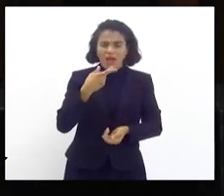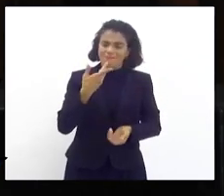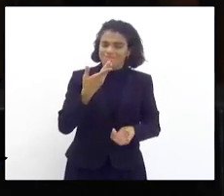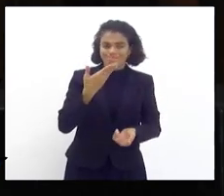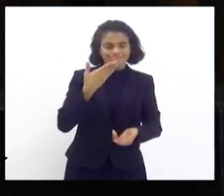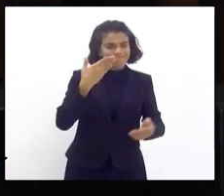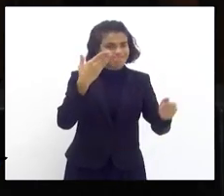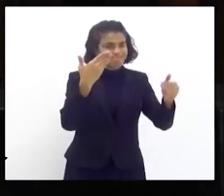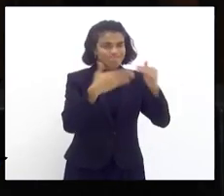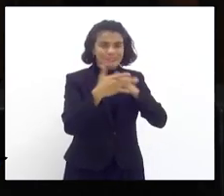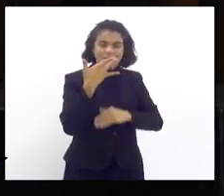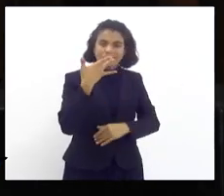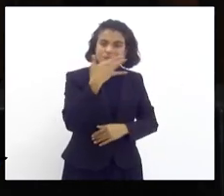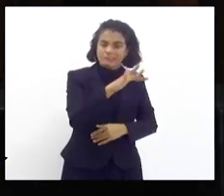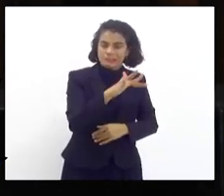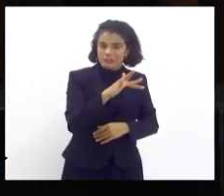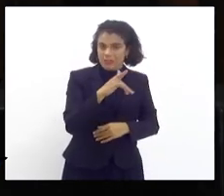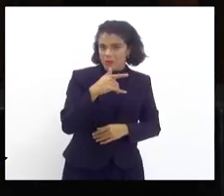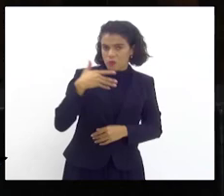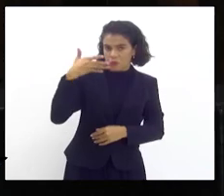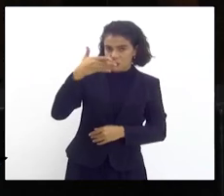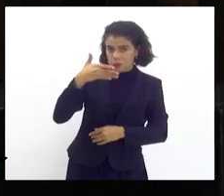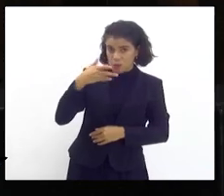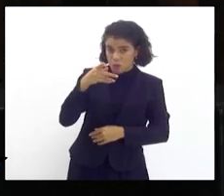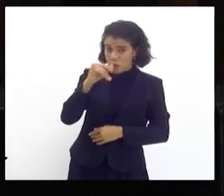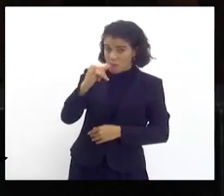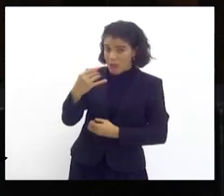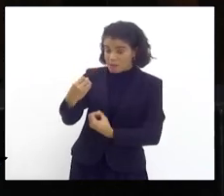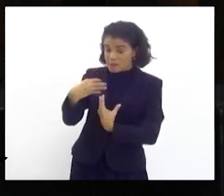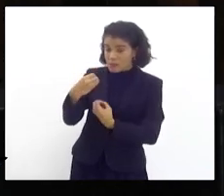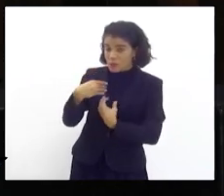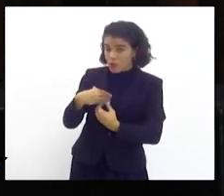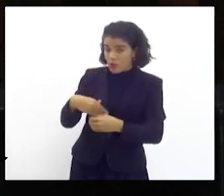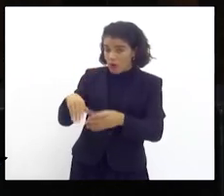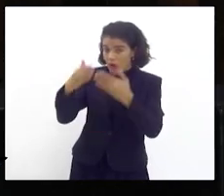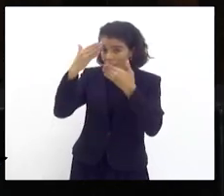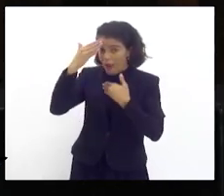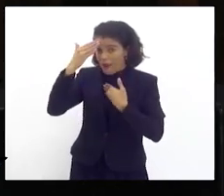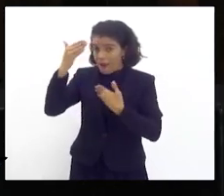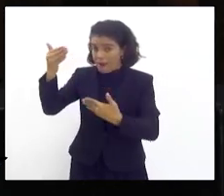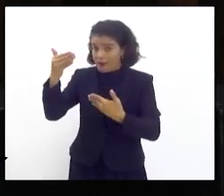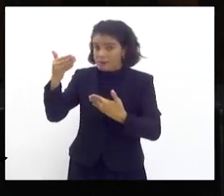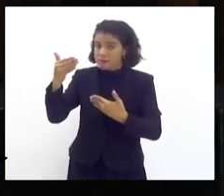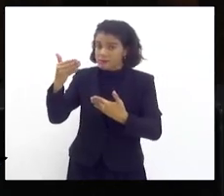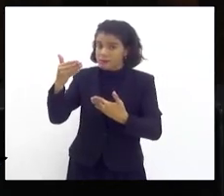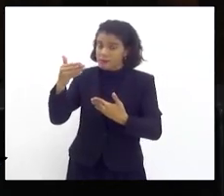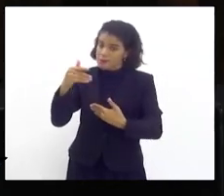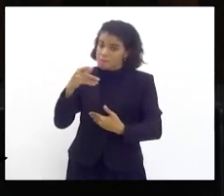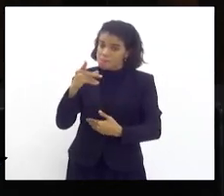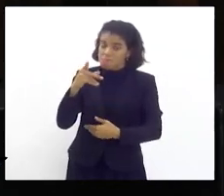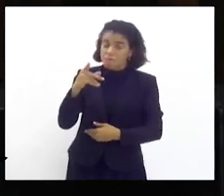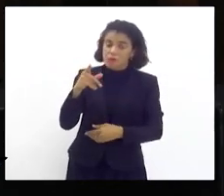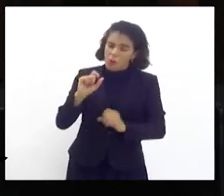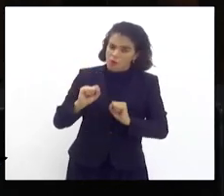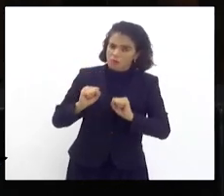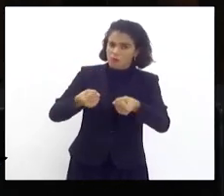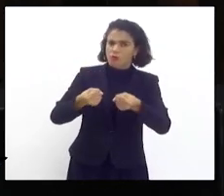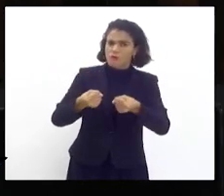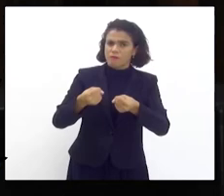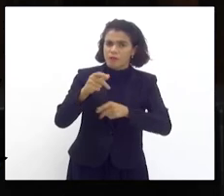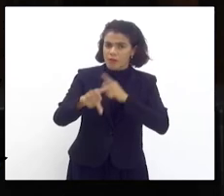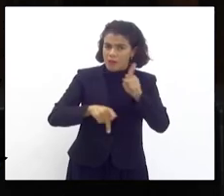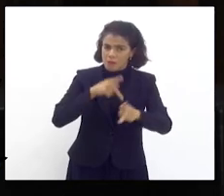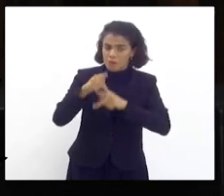porque eu tenho muita gratidão, meu pai me ensinou, quem tem caráter tem gratidão. Então, vou estar sempre defendendo a